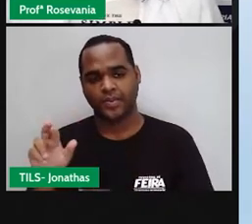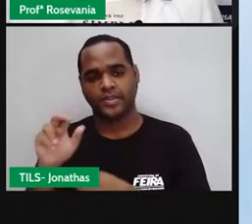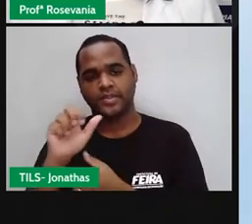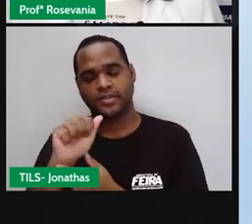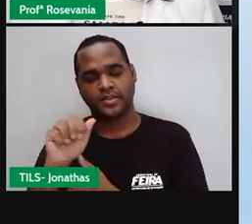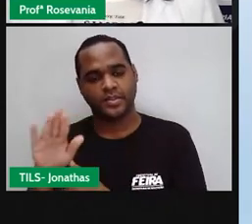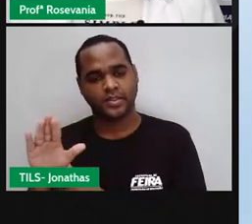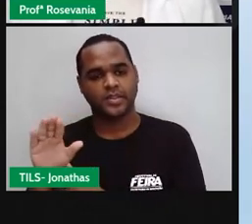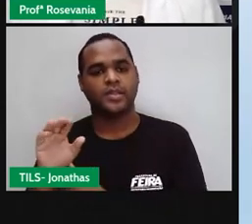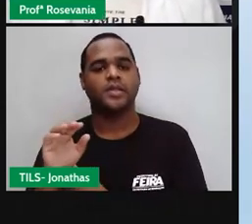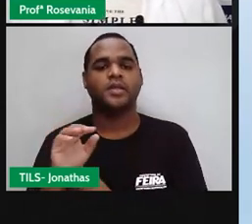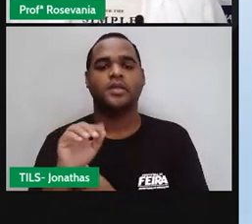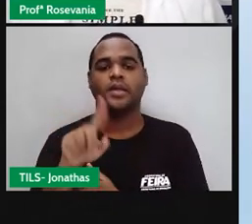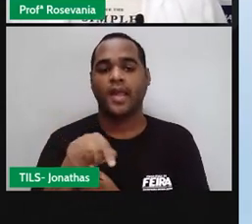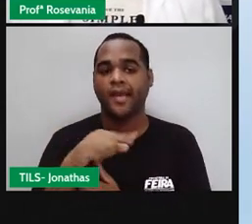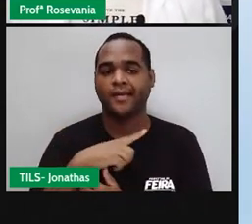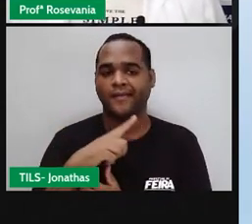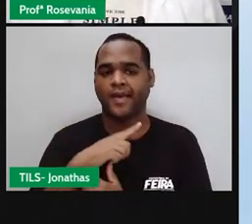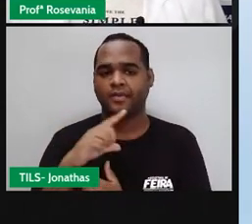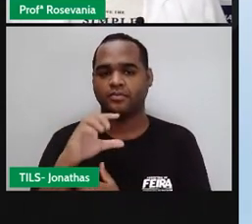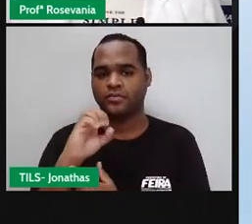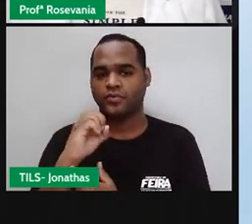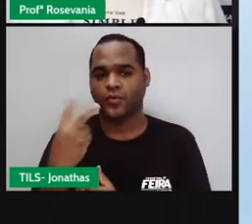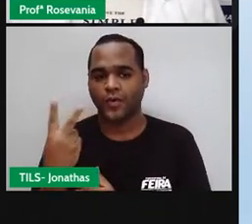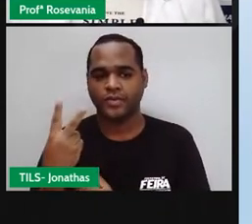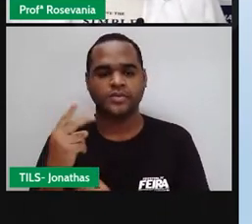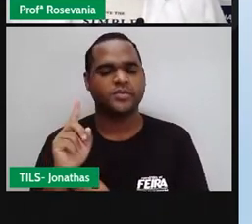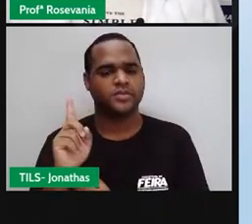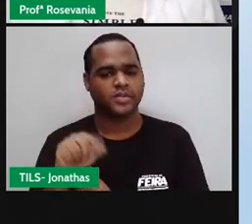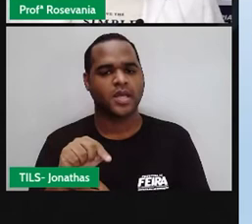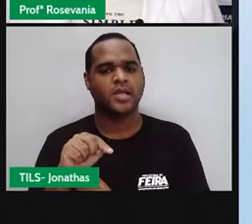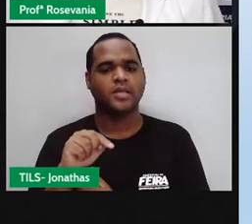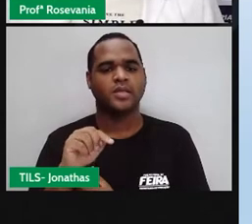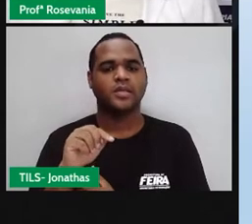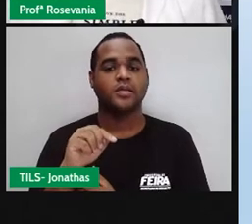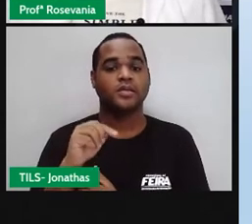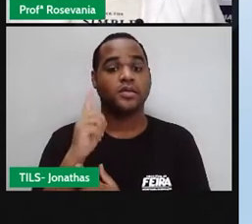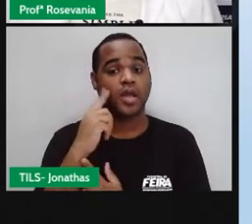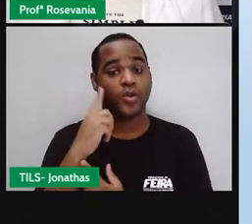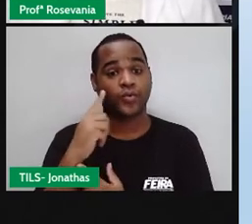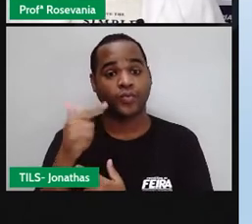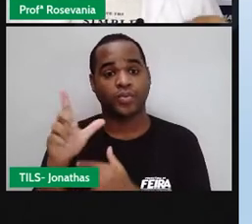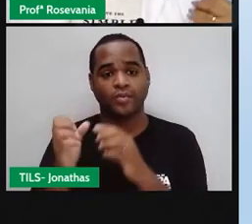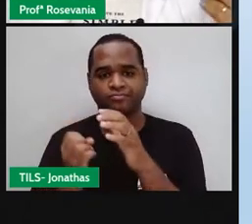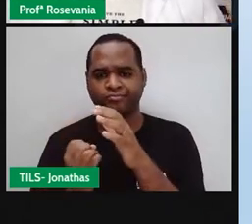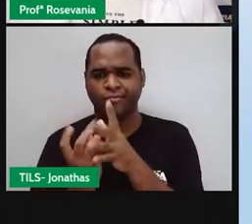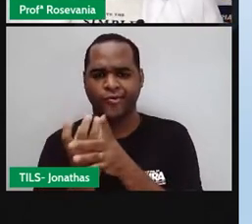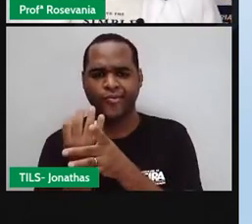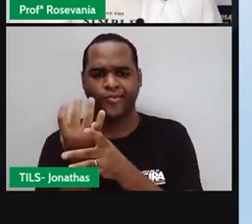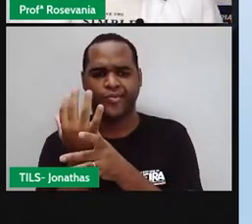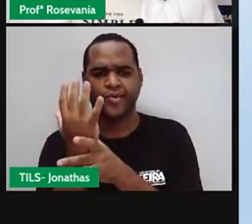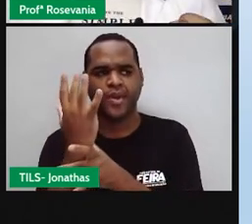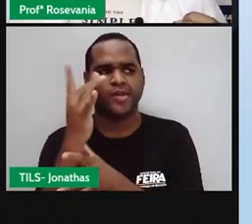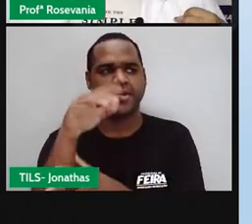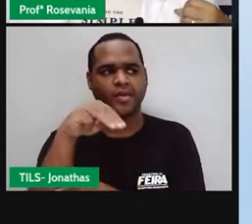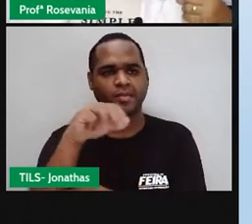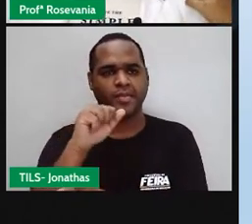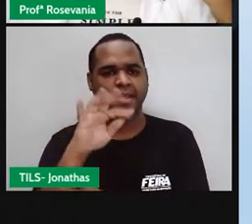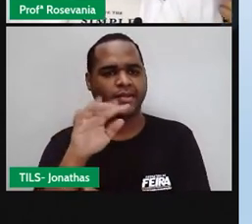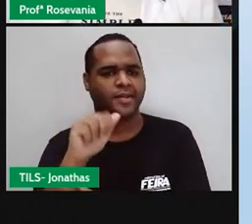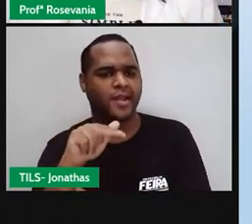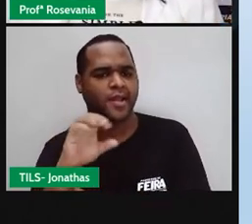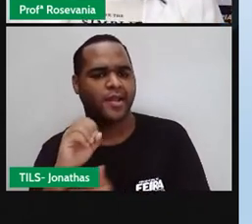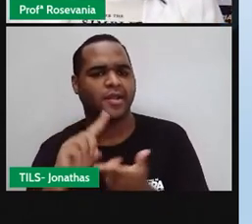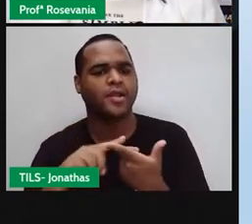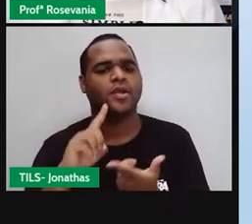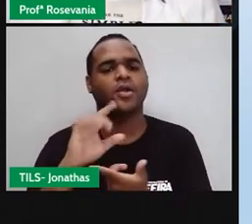dióxido de carbono, né, ele aumenta essa quantidade de gases aí lançados, né, o metano, o